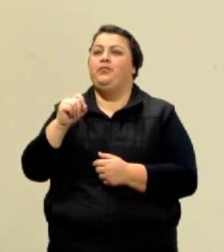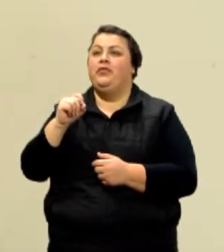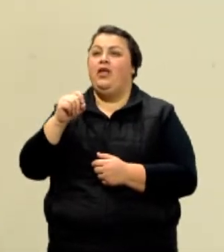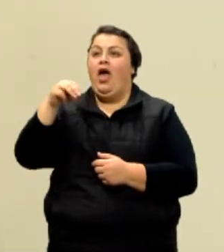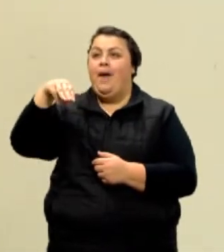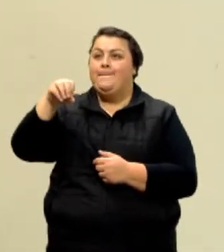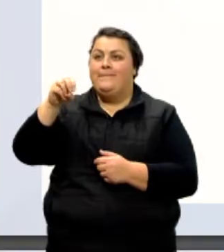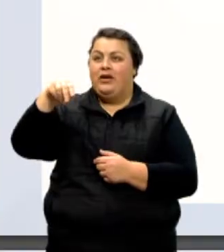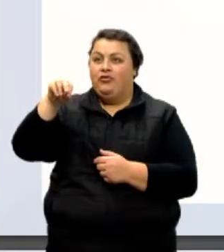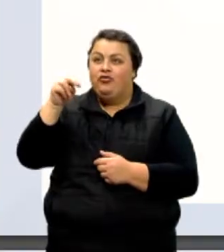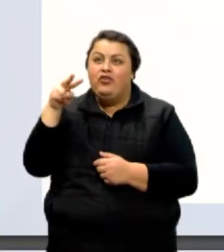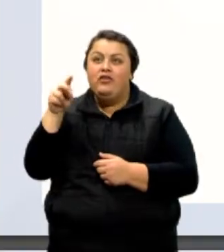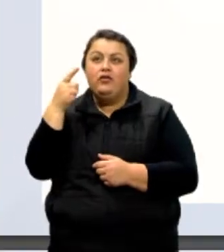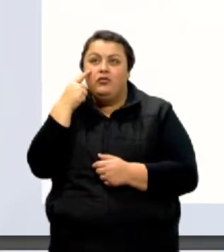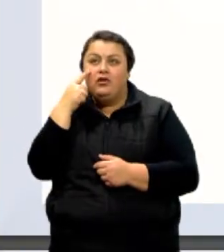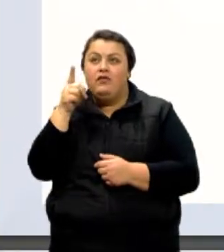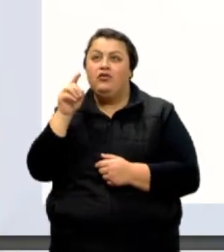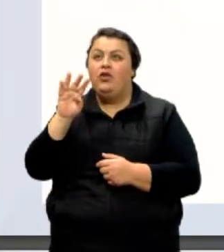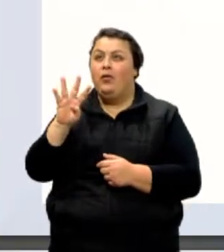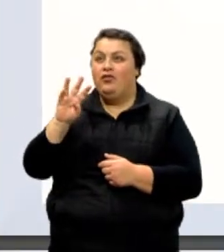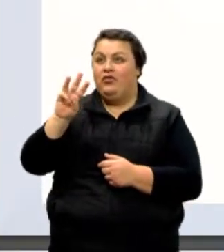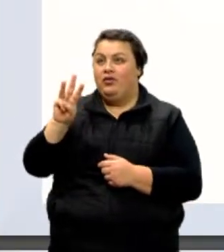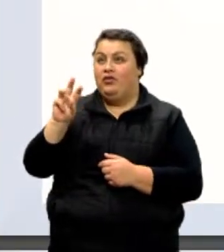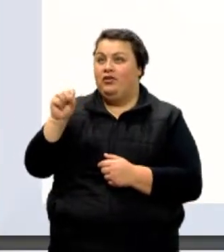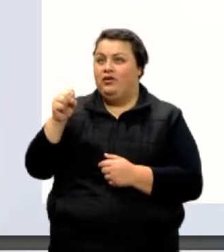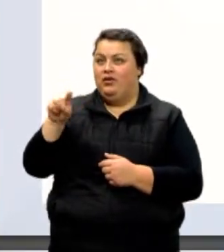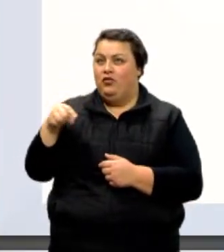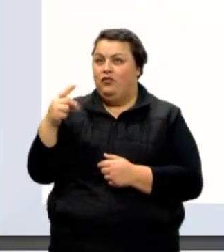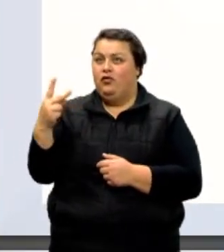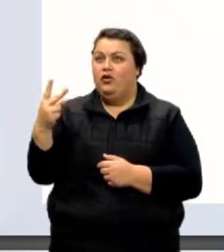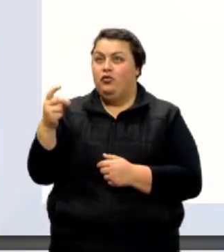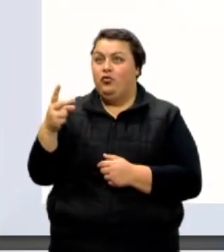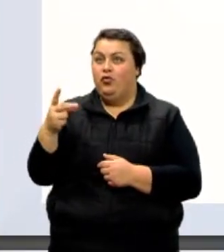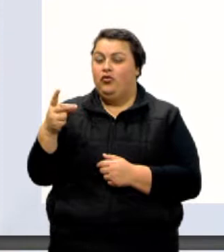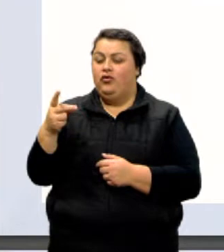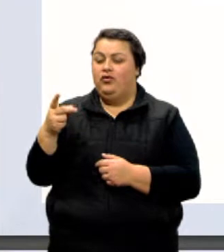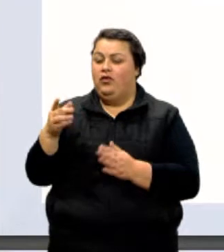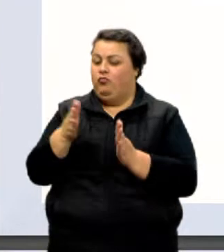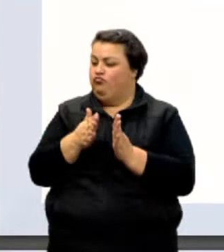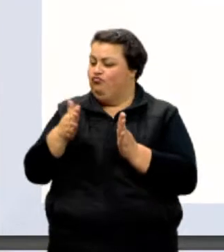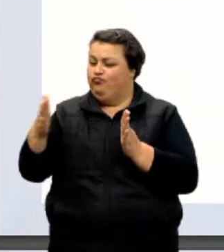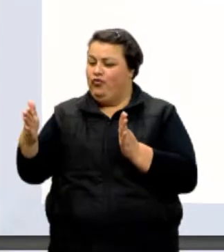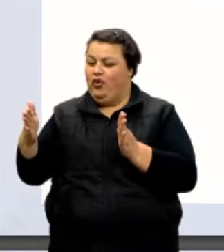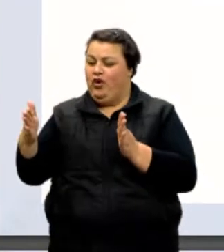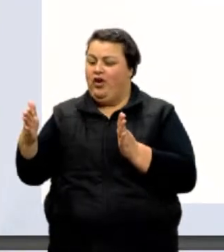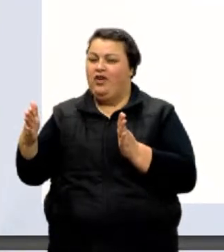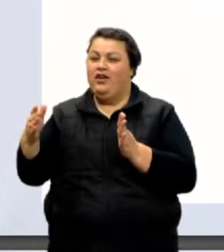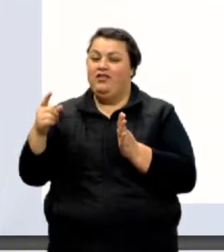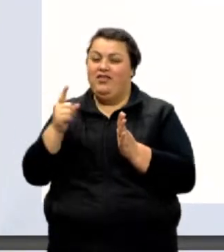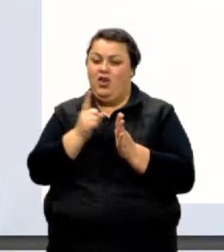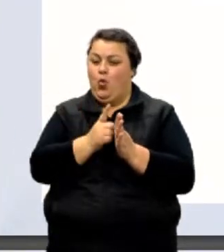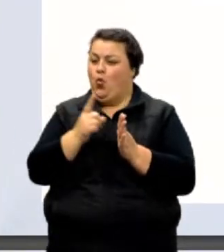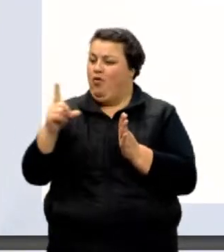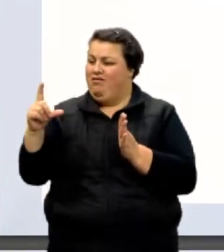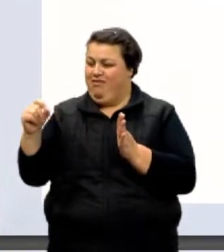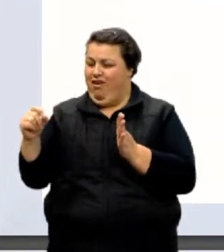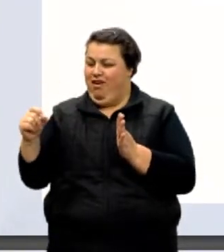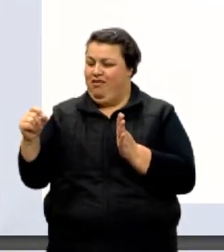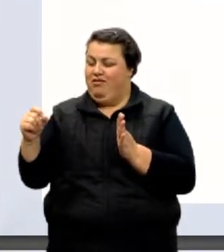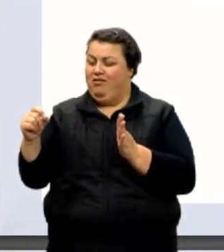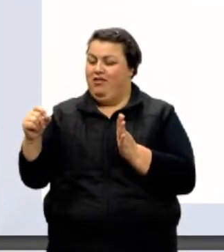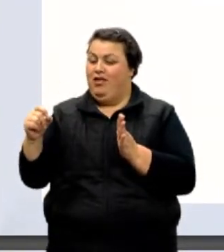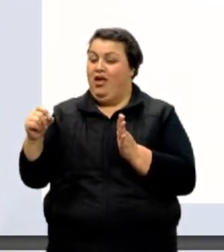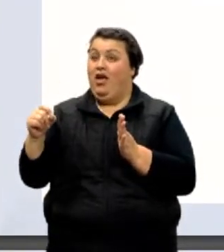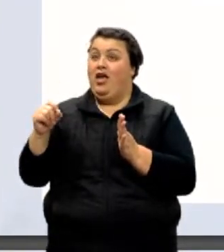tu tá vendo que é 438,12. tá muito fora do intervalo que a gente quer, né? Entre 1 e 10. Então, a gente vai